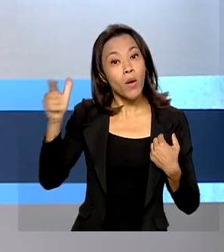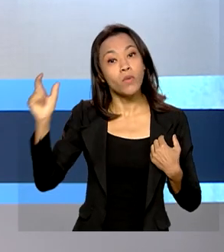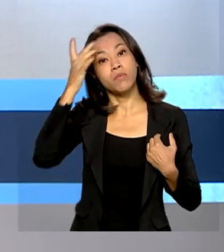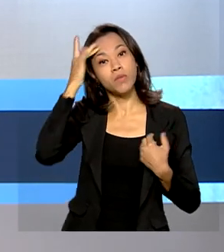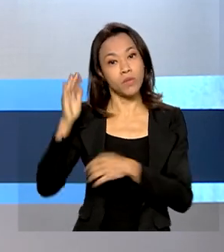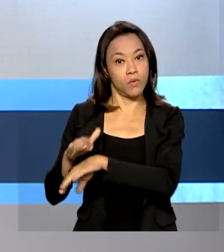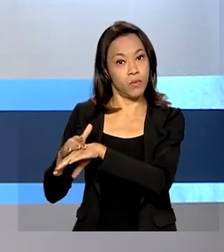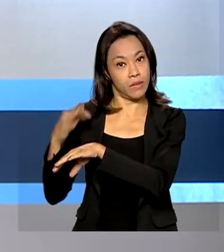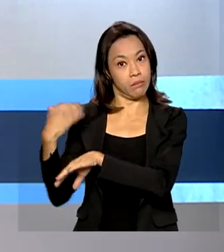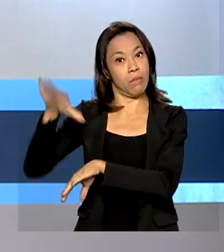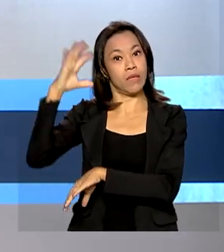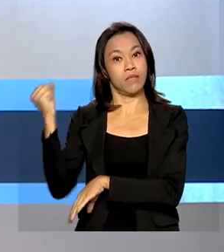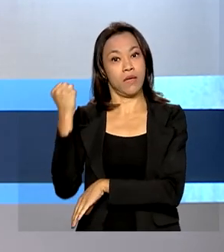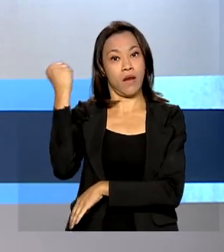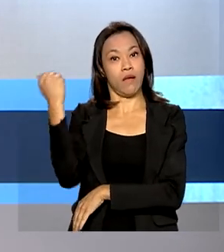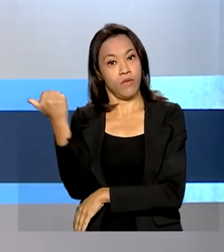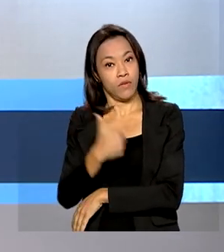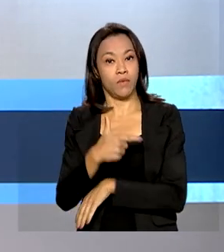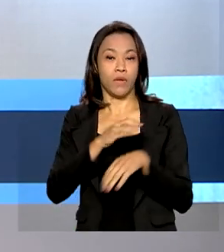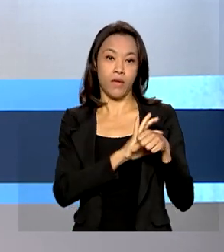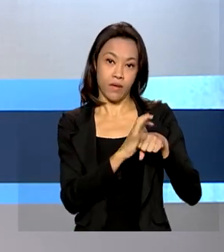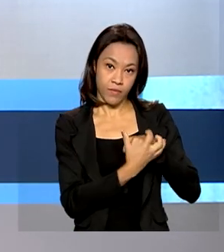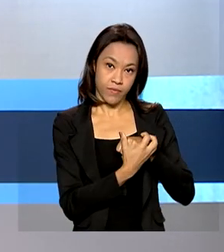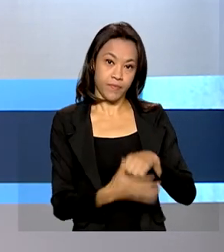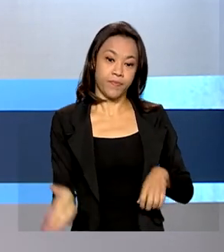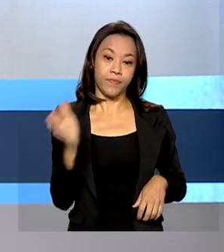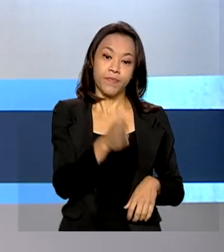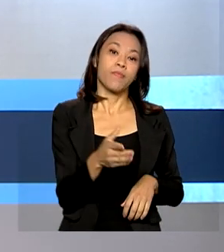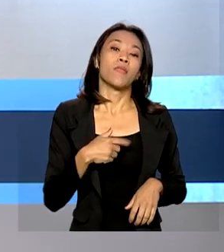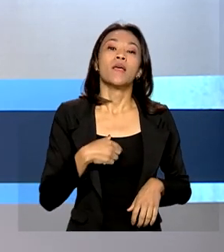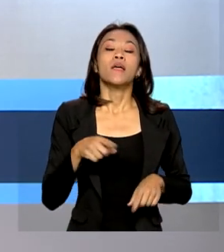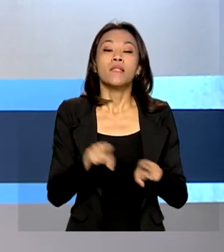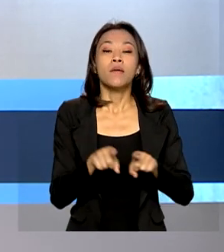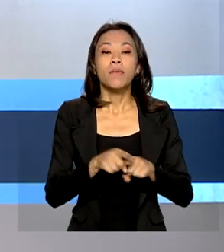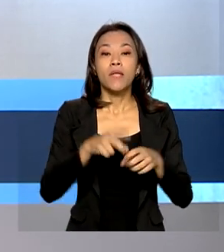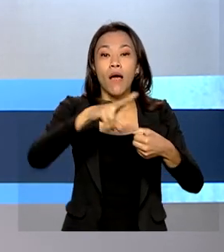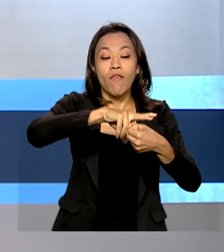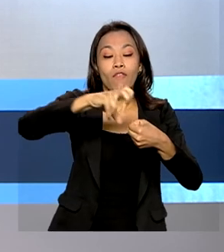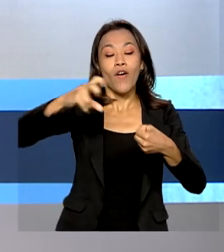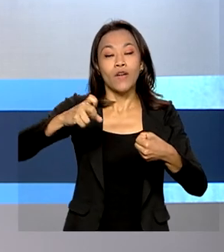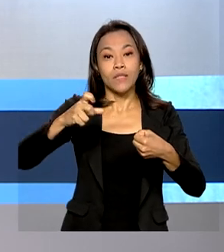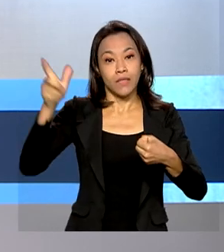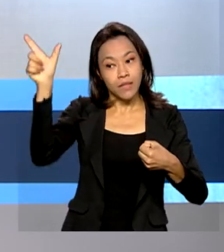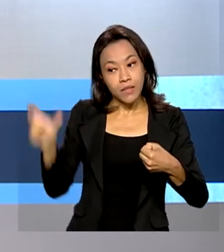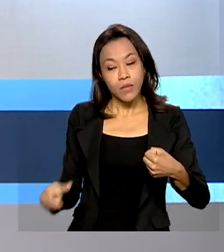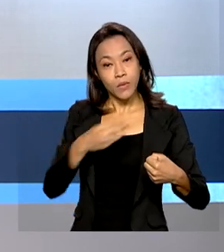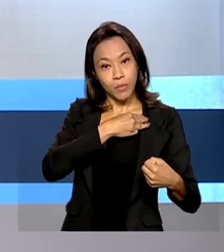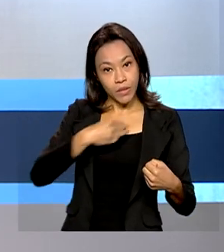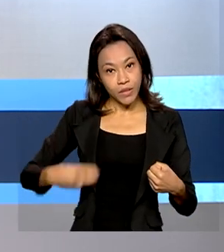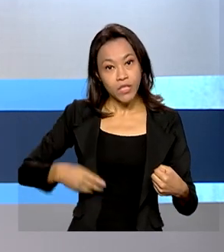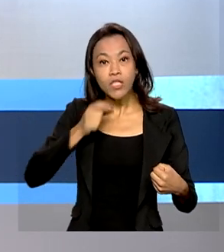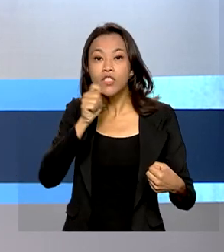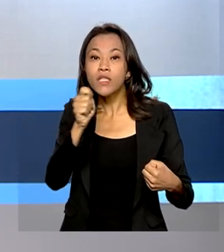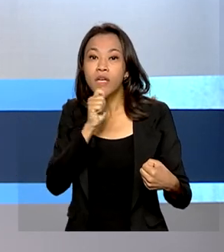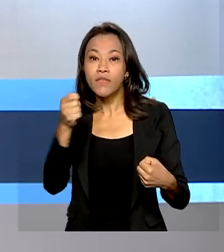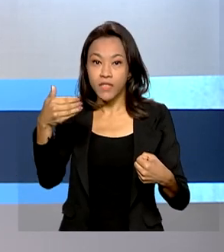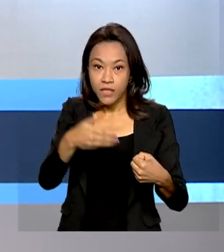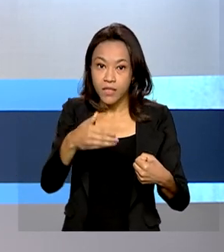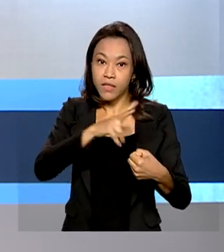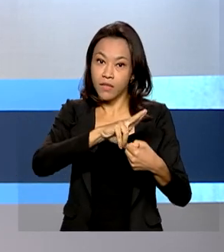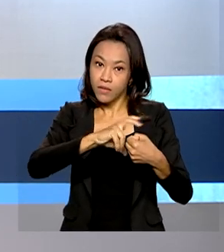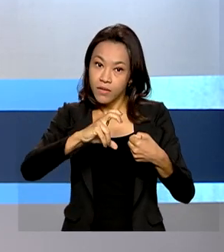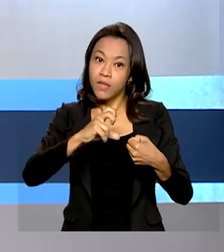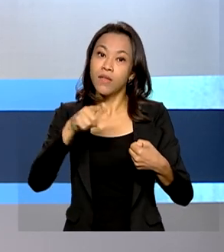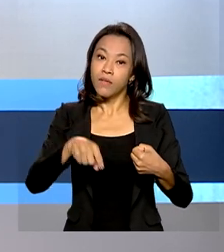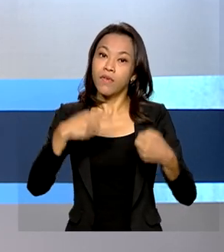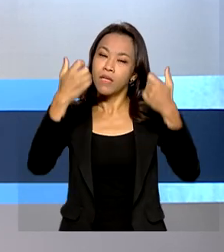Em participação no programa de rádio A Voz do Brasil, o ministro da Saúde ressaltou o desempenho do país na imunização contra a